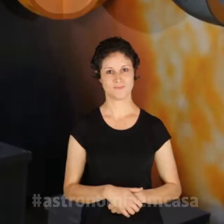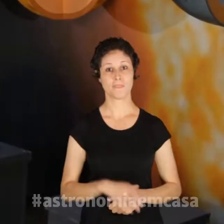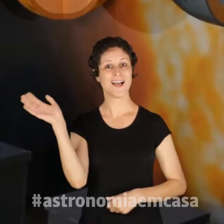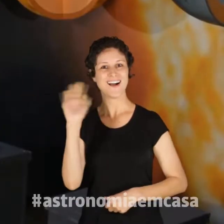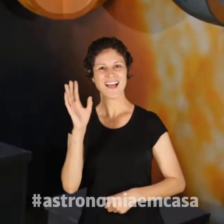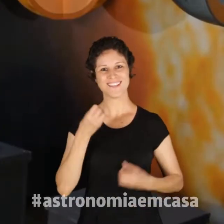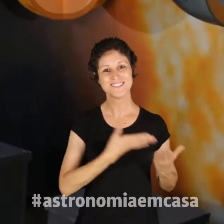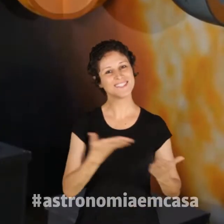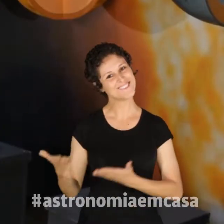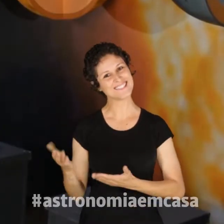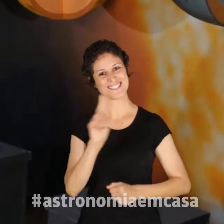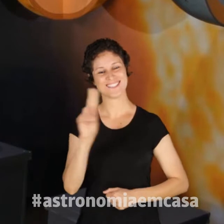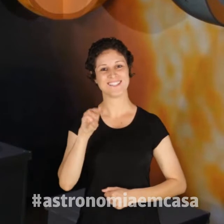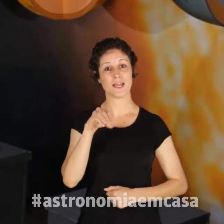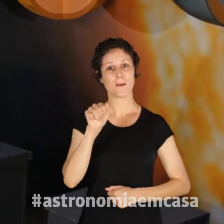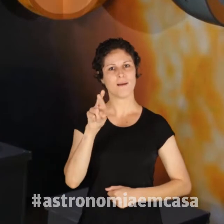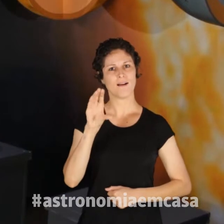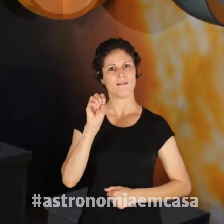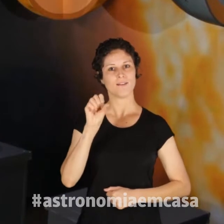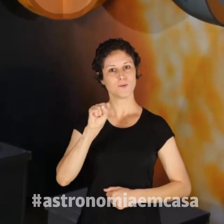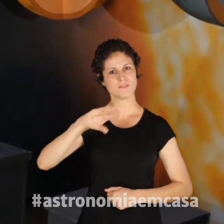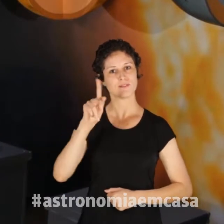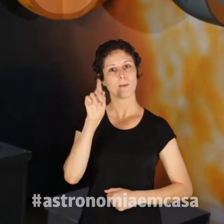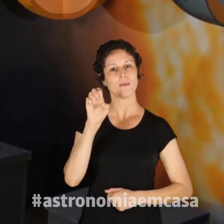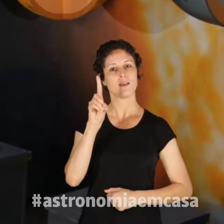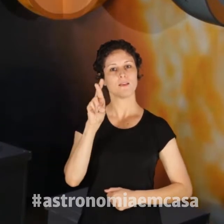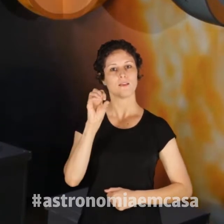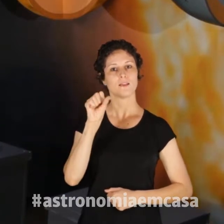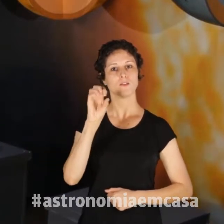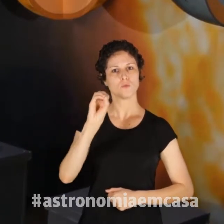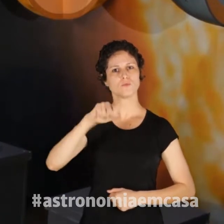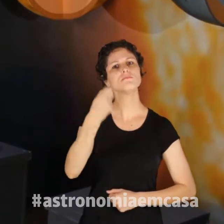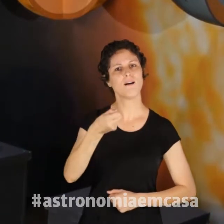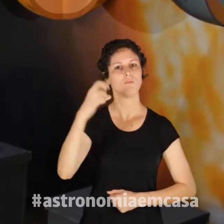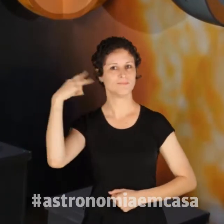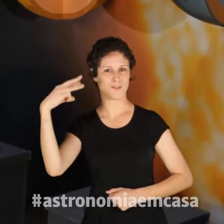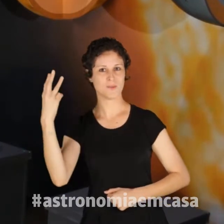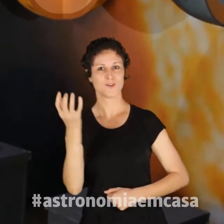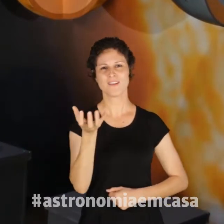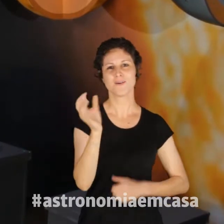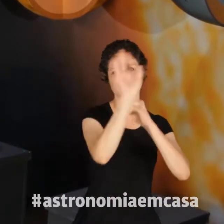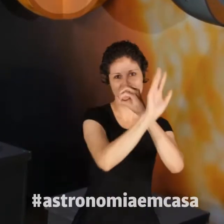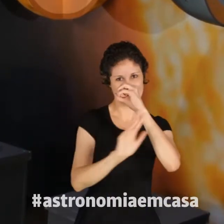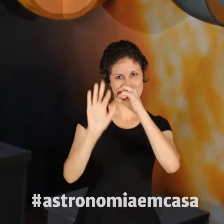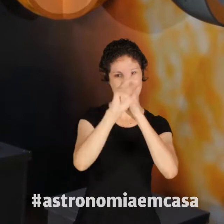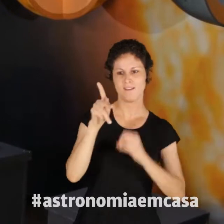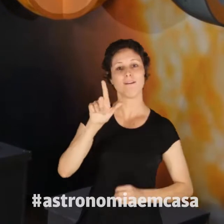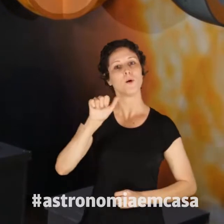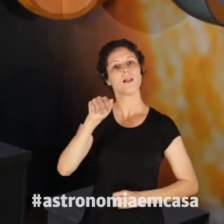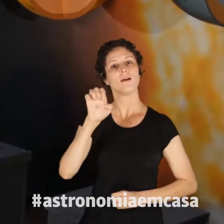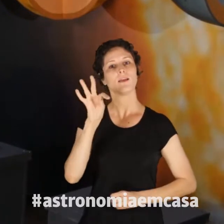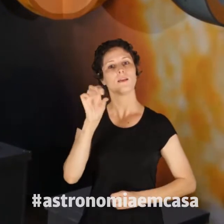Eu sou o Marcos Pedroso, estou aqui no Laboratório Astronômico e vou falar e mostrar um pouquinho sobre o Sistema Solar.